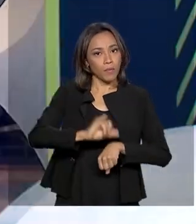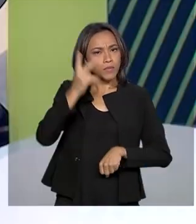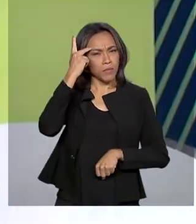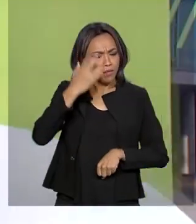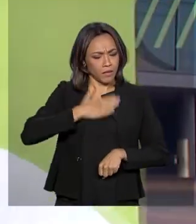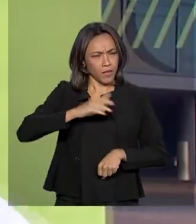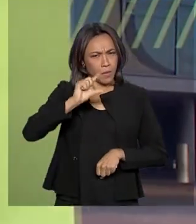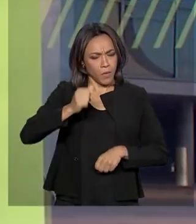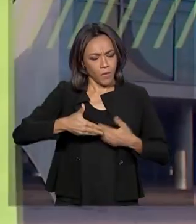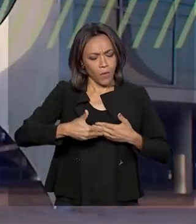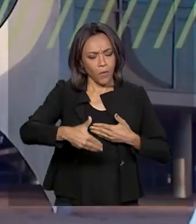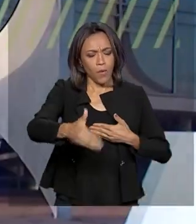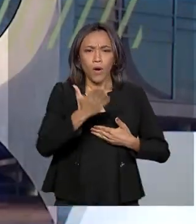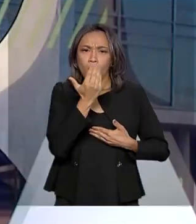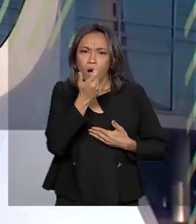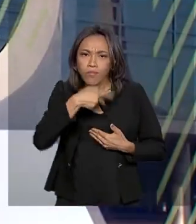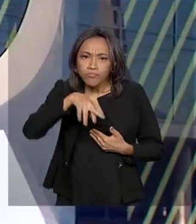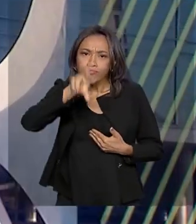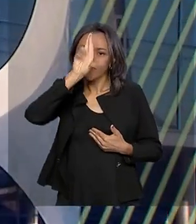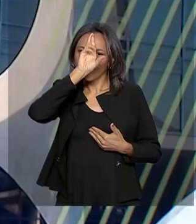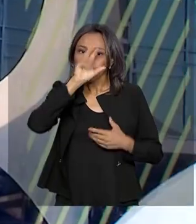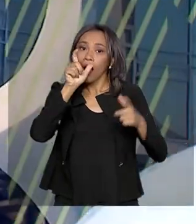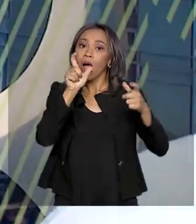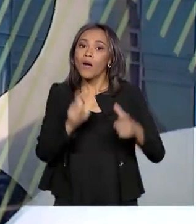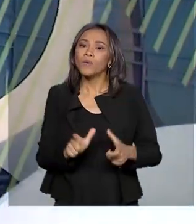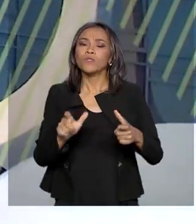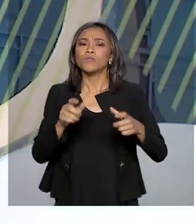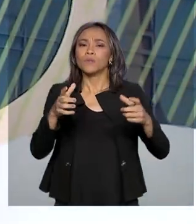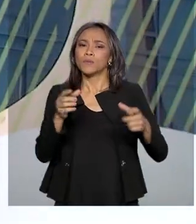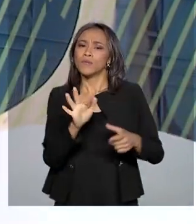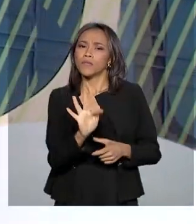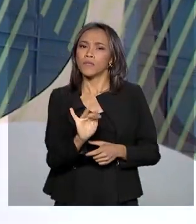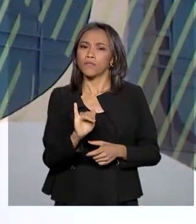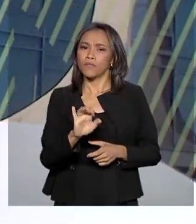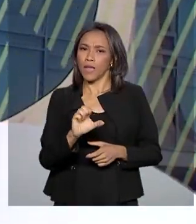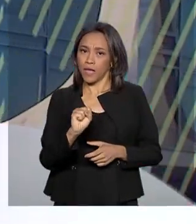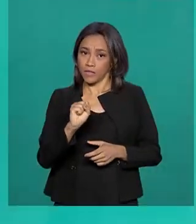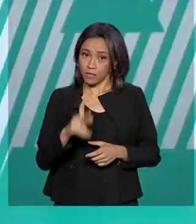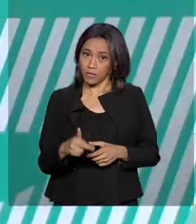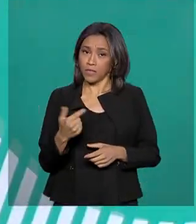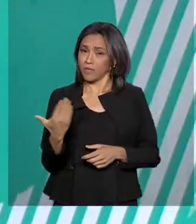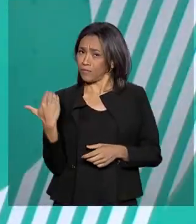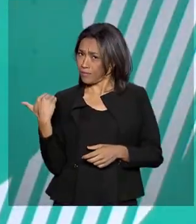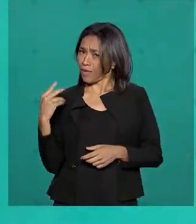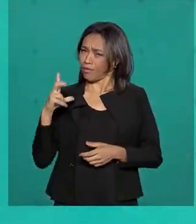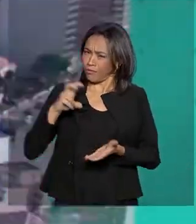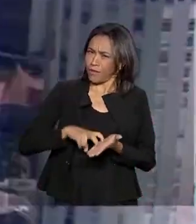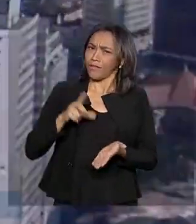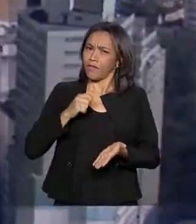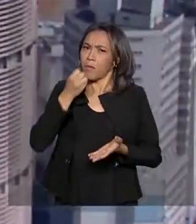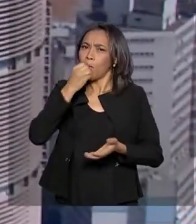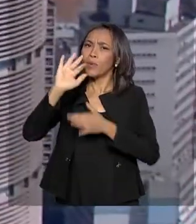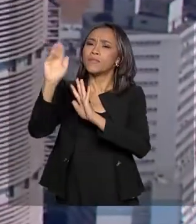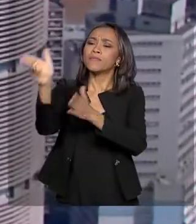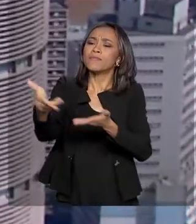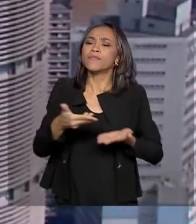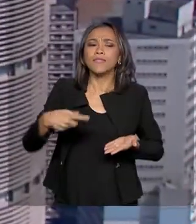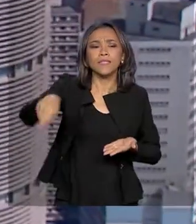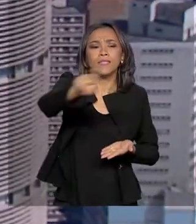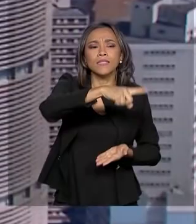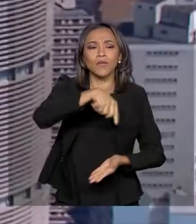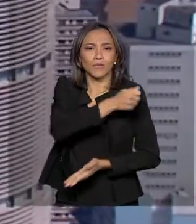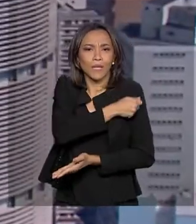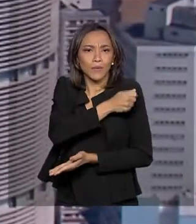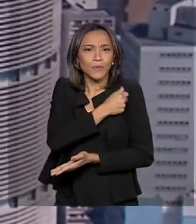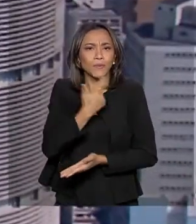Daqui a pouco almoça com empresários na sede da Fiesp. Mais cedo esteve na sonilidade de boas-vindas aos alunos recém